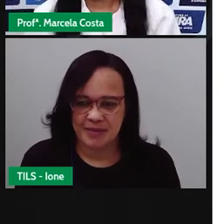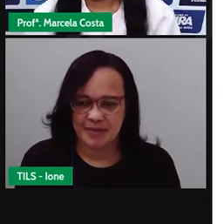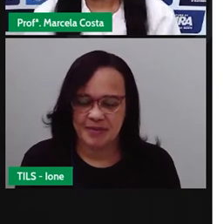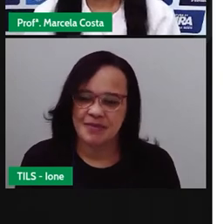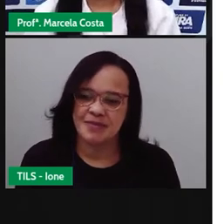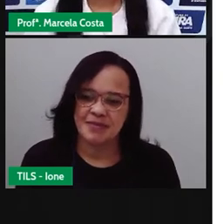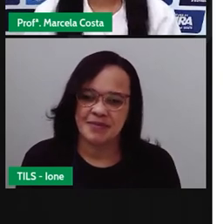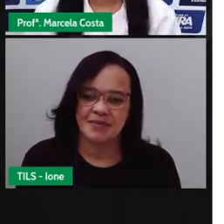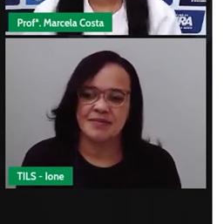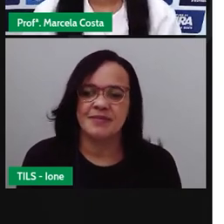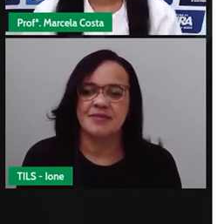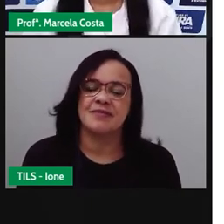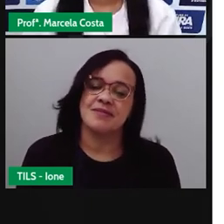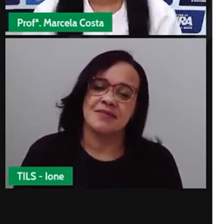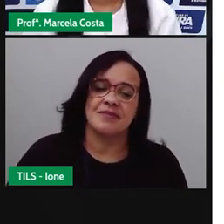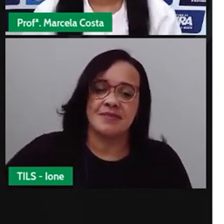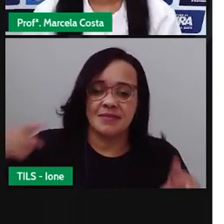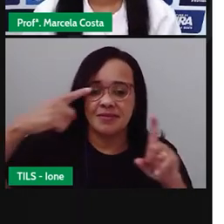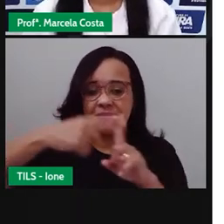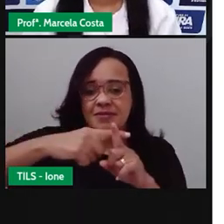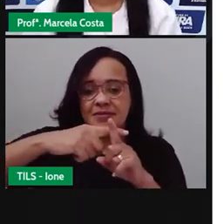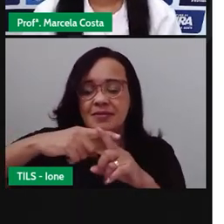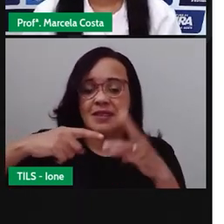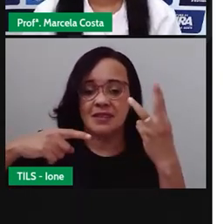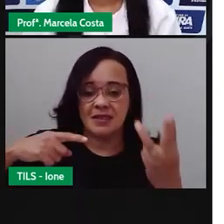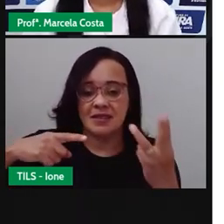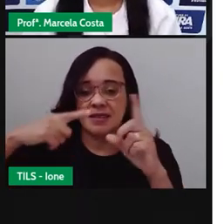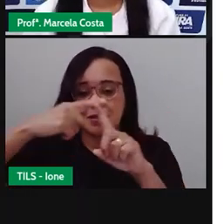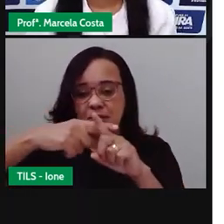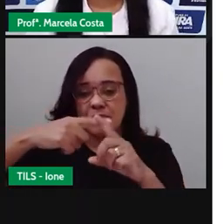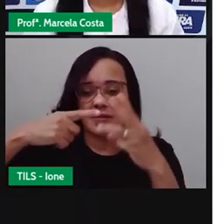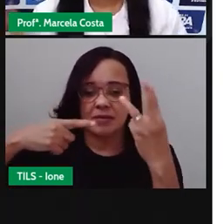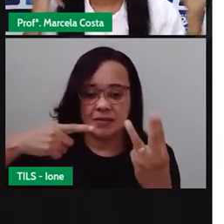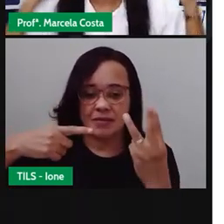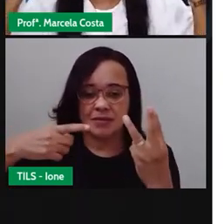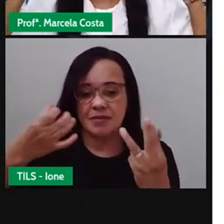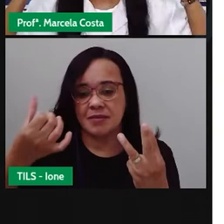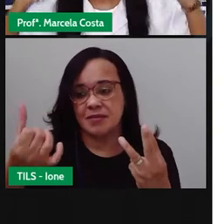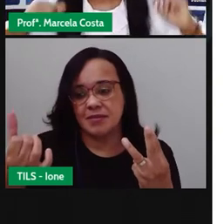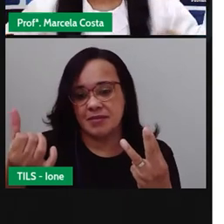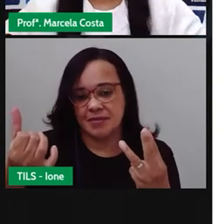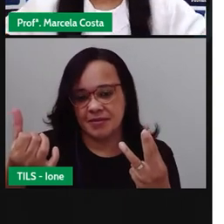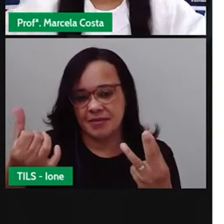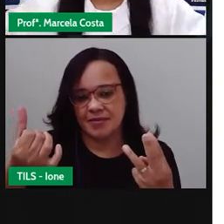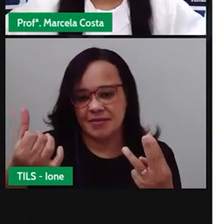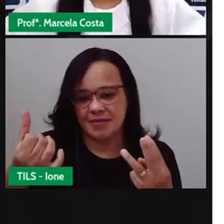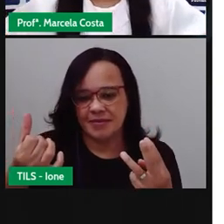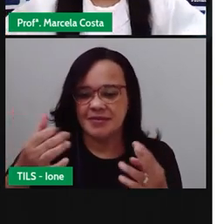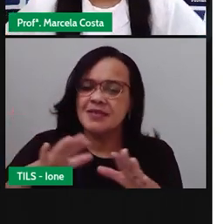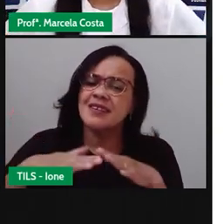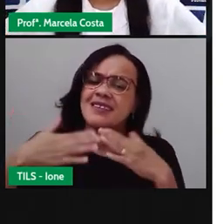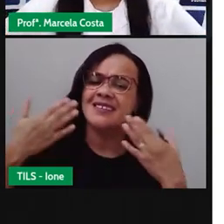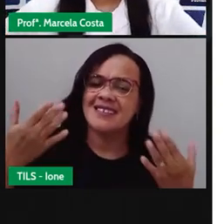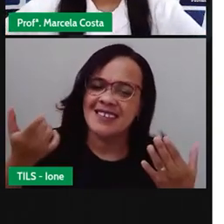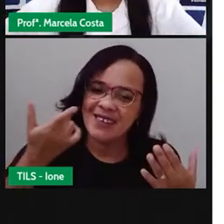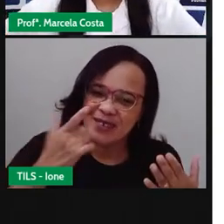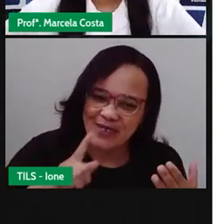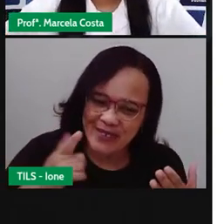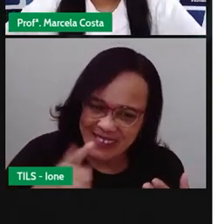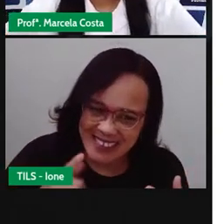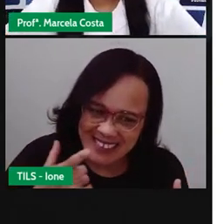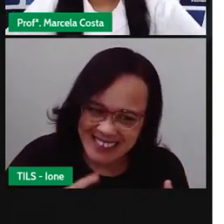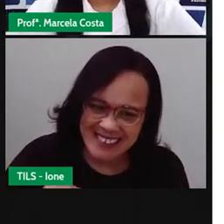3 mais 3 é igual a 6. Então, conseguiu acompanhar a